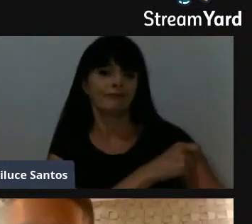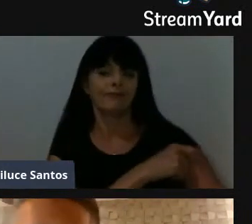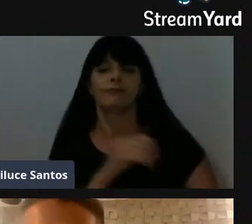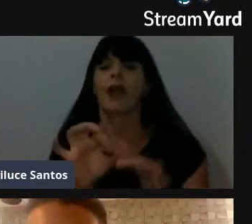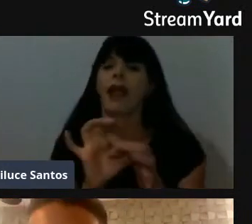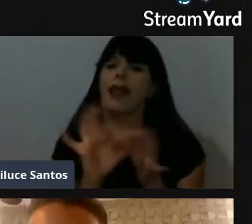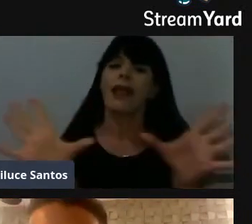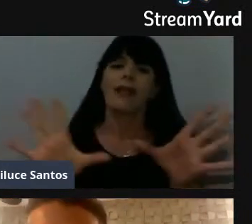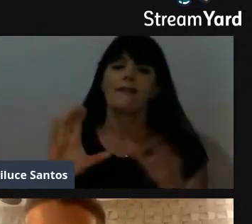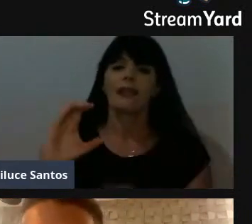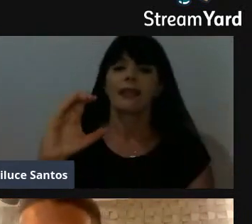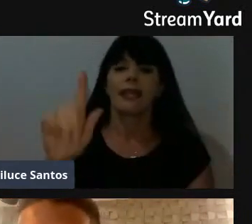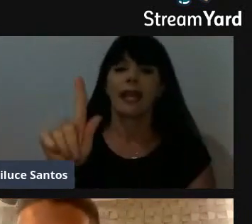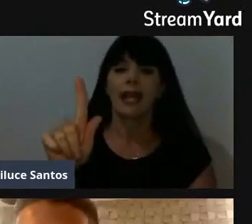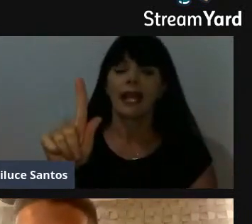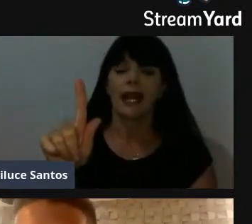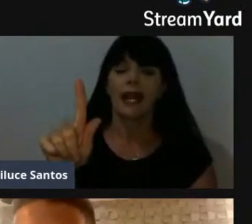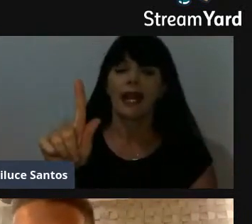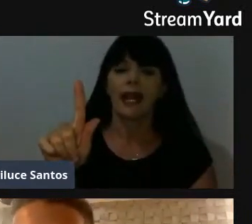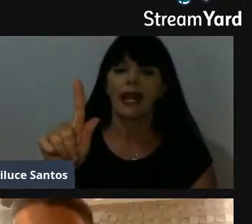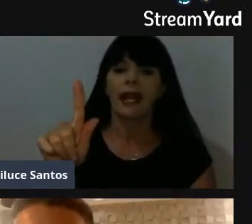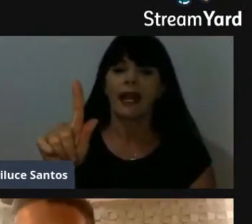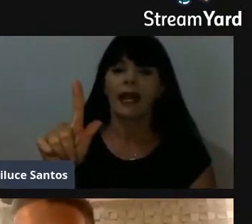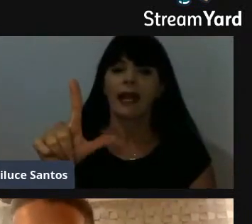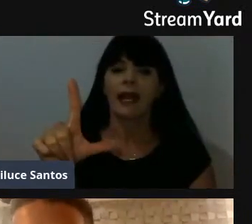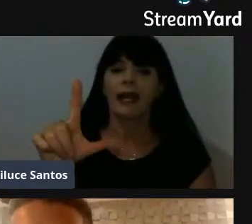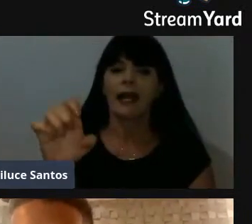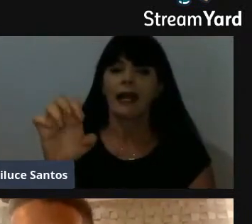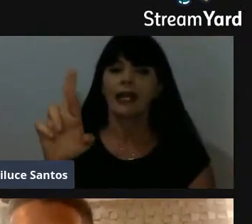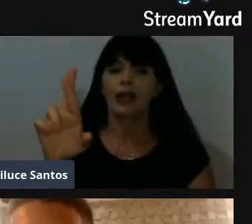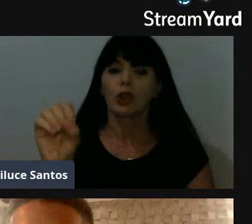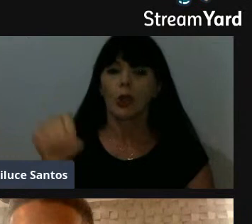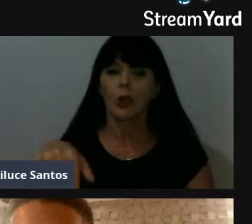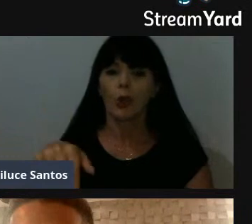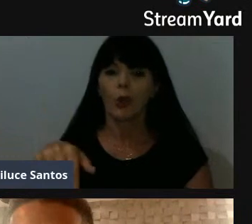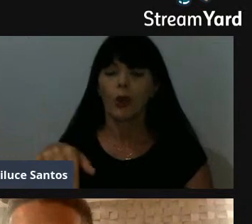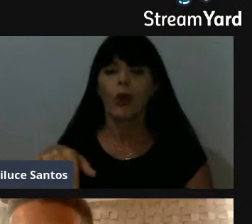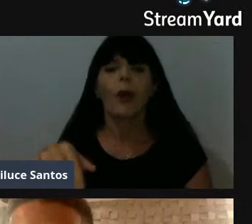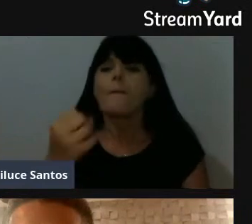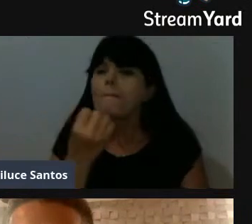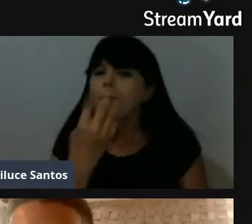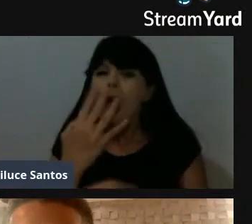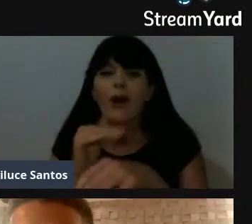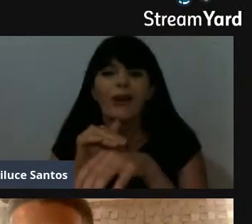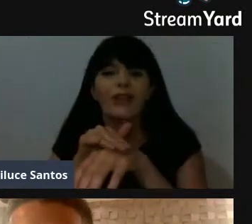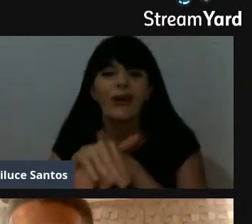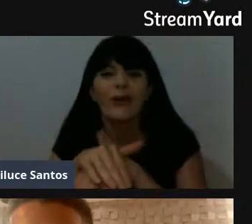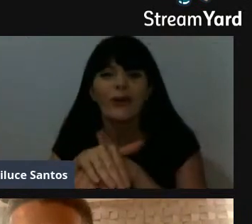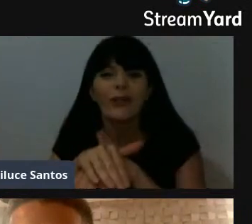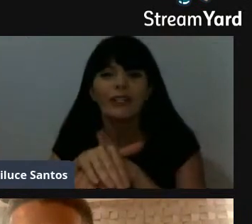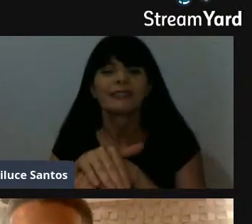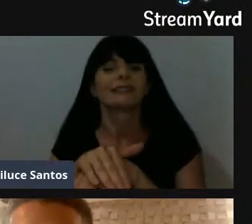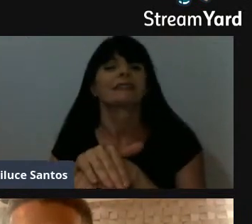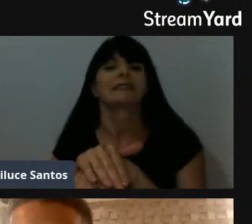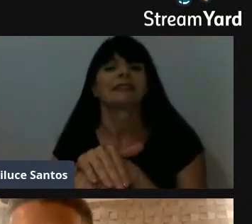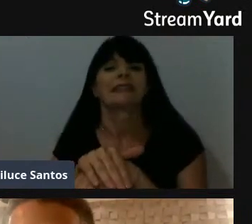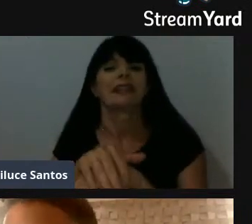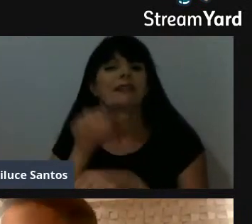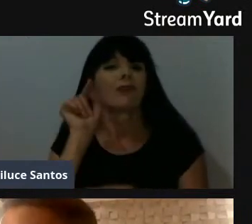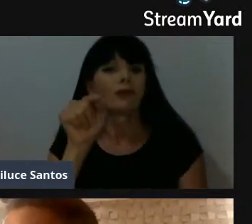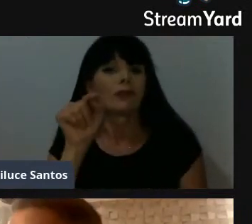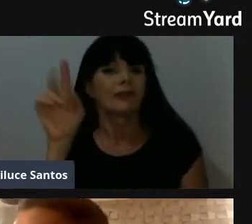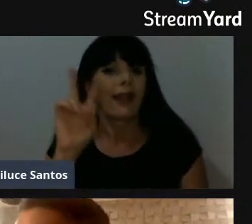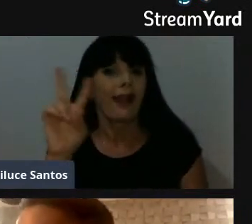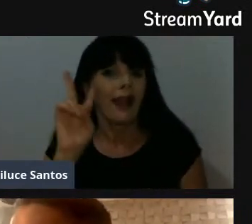vontade. Boa noite a todos. na apresentação da Natália, você me fez lembrar muitas